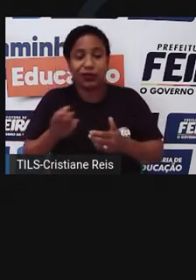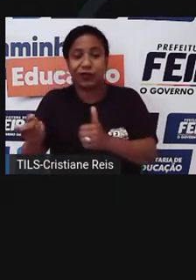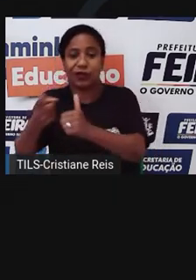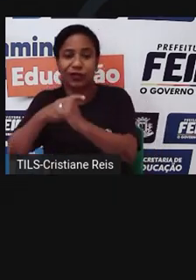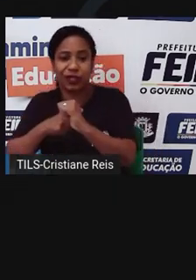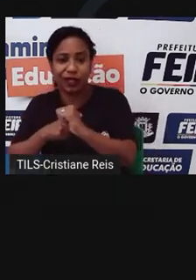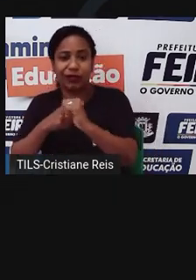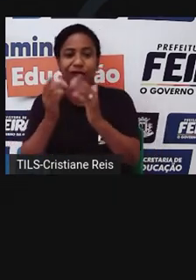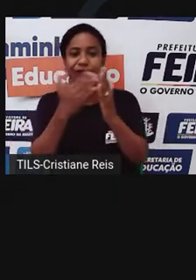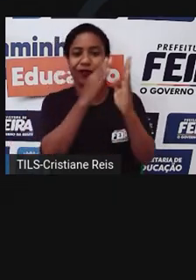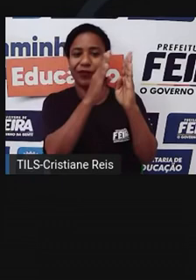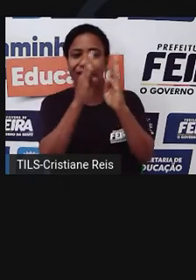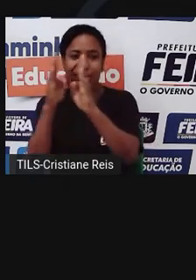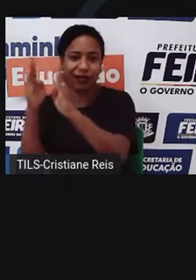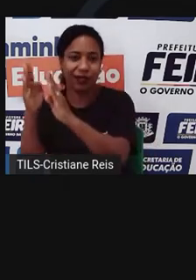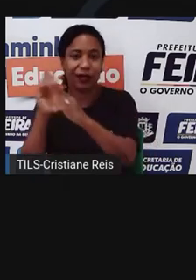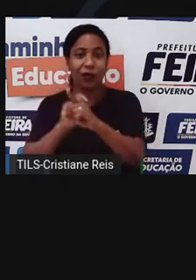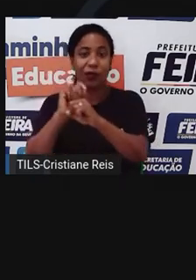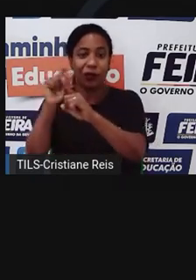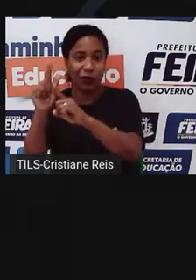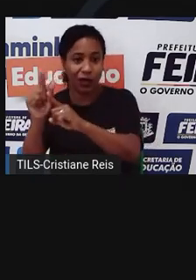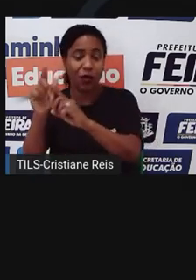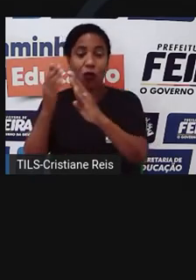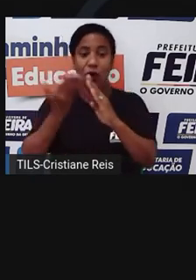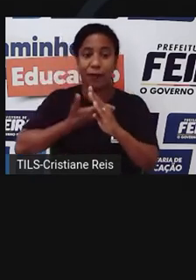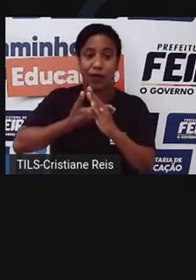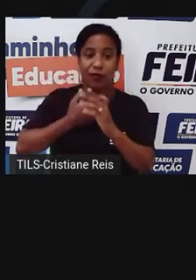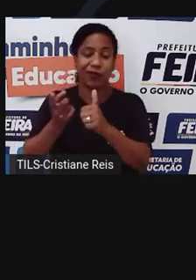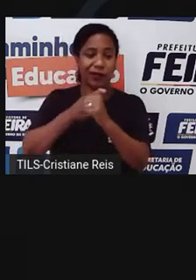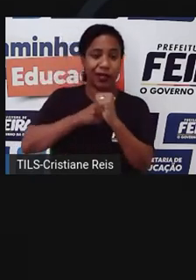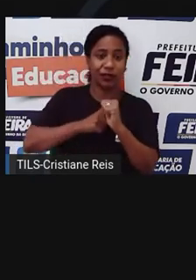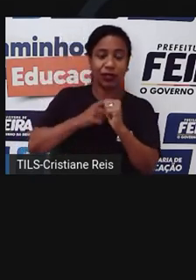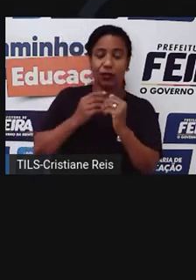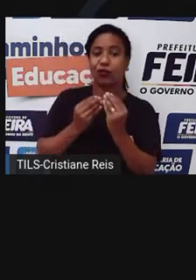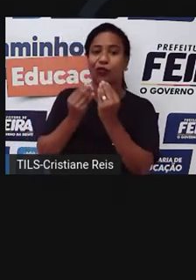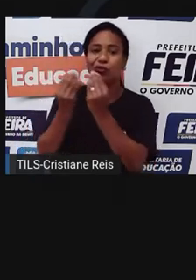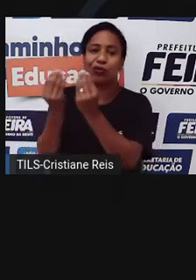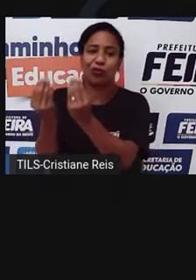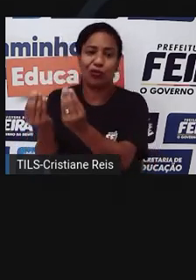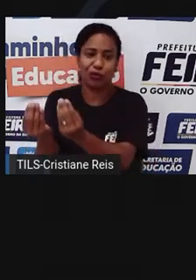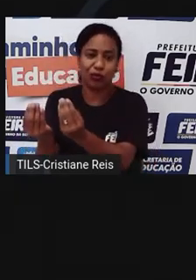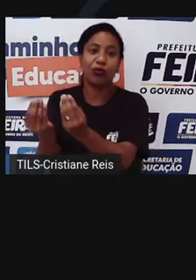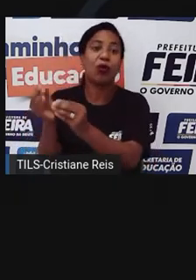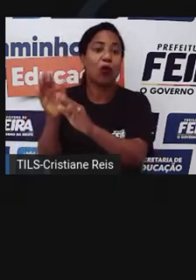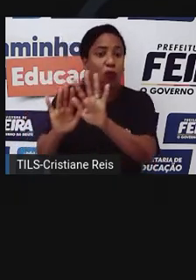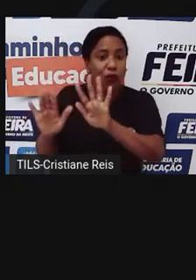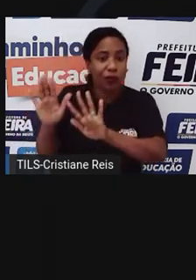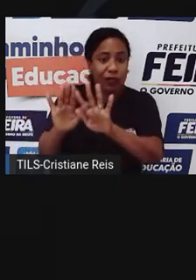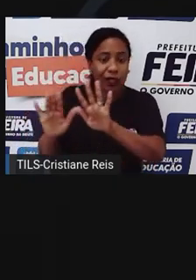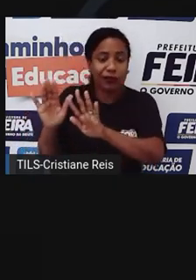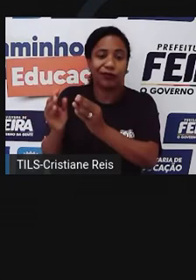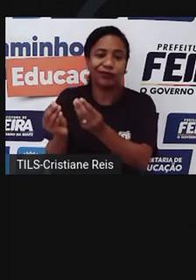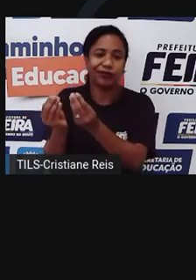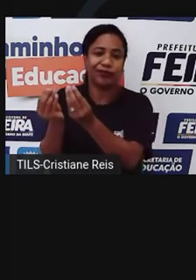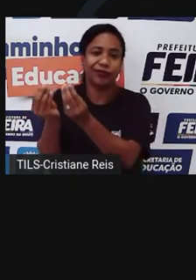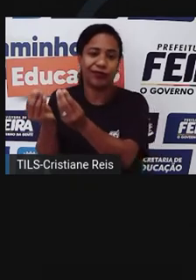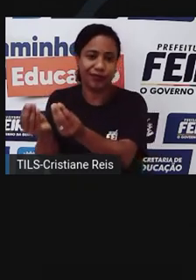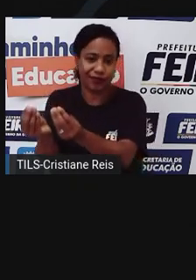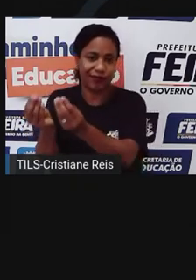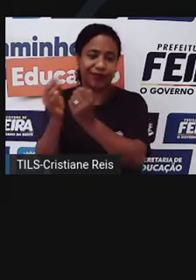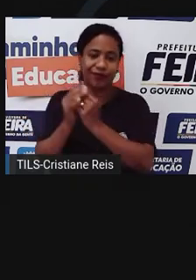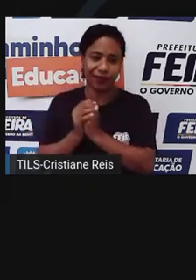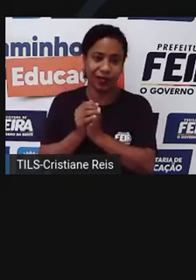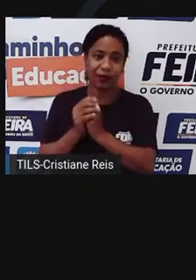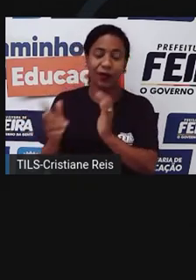biblioteca, da locadora ou de algum amiguinho, eu devolvo esse item da mesma forma que eu peguei ou melhor. Porque as